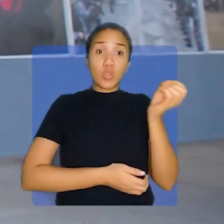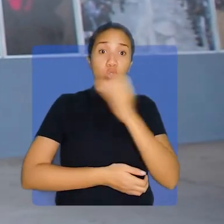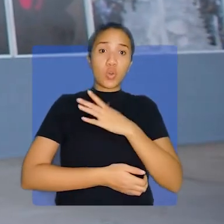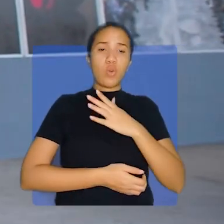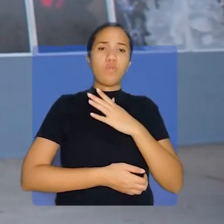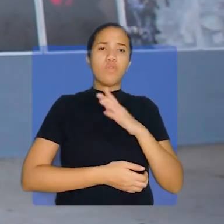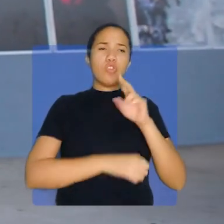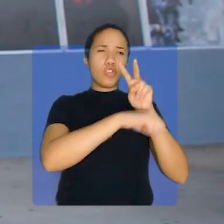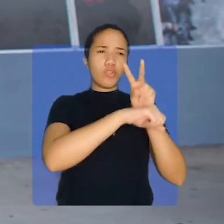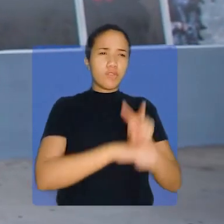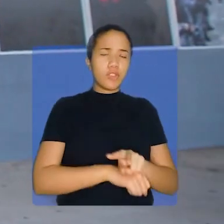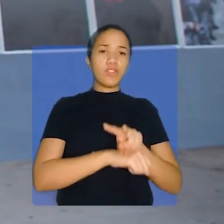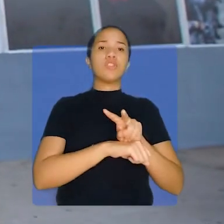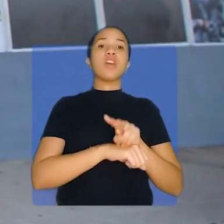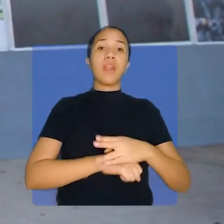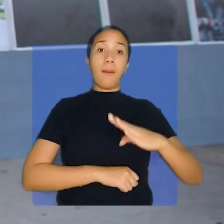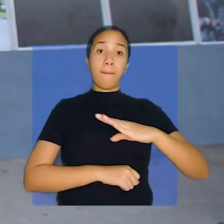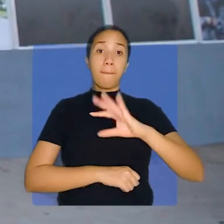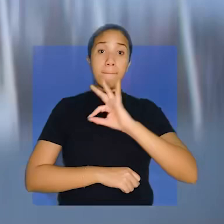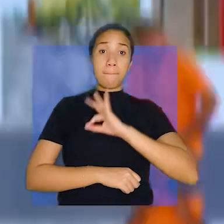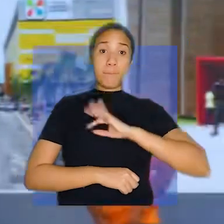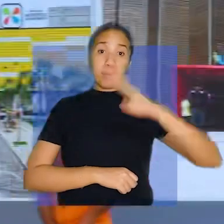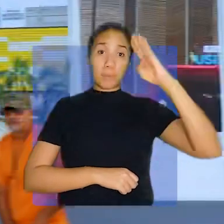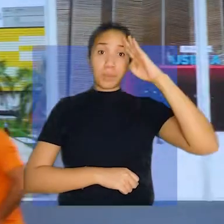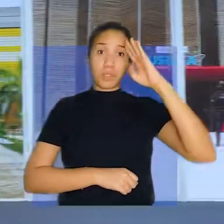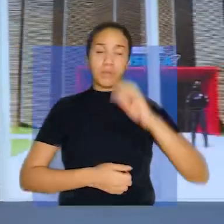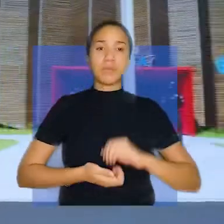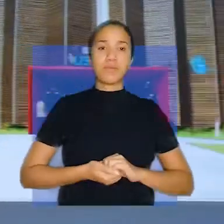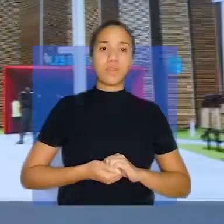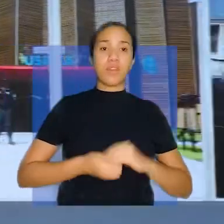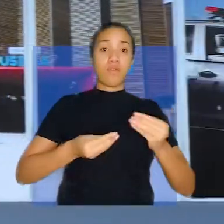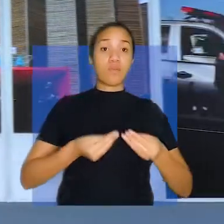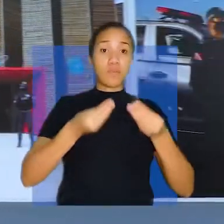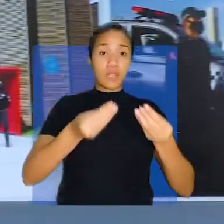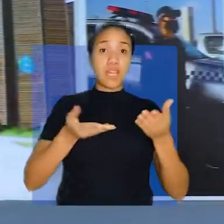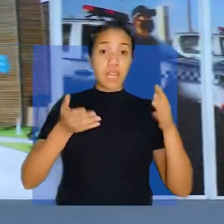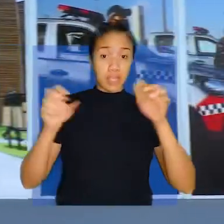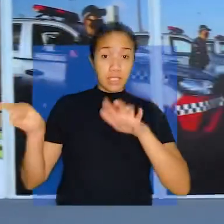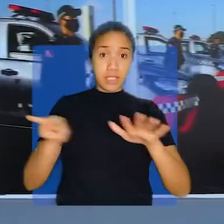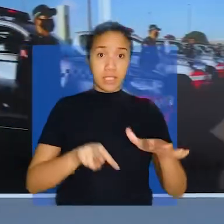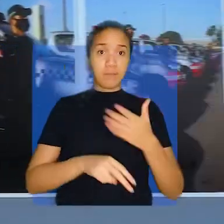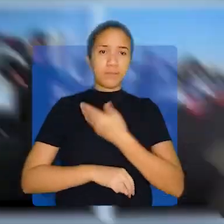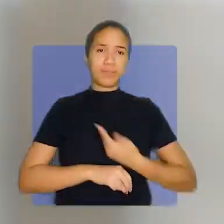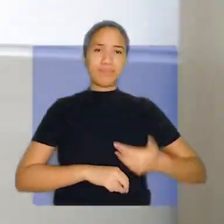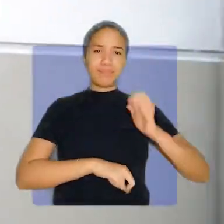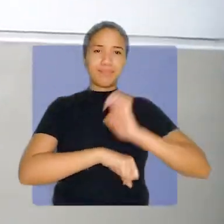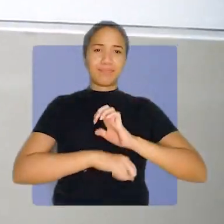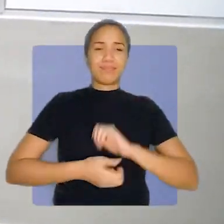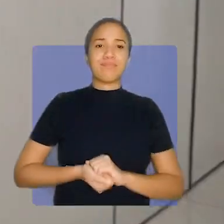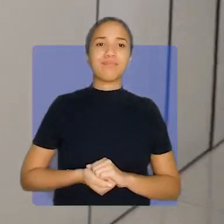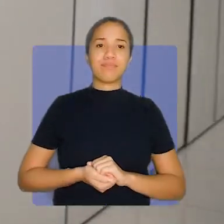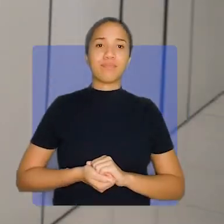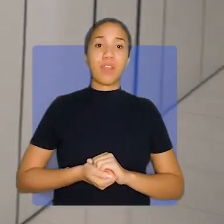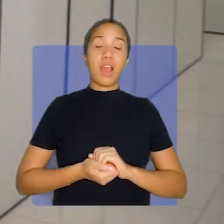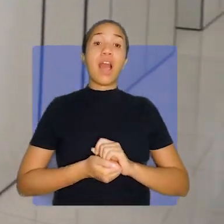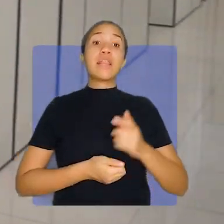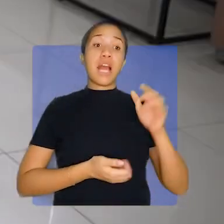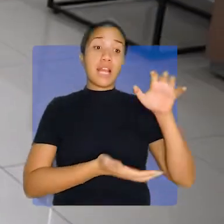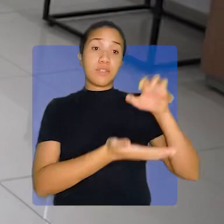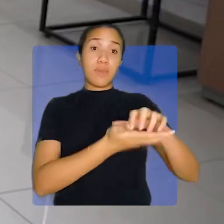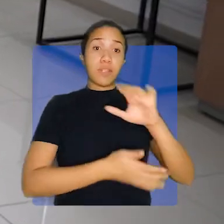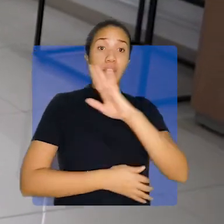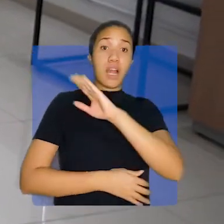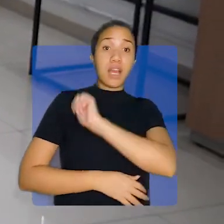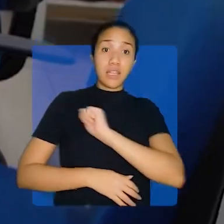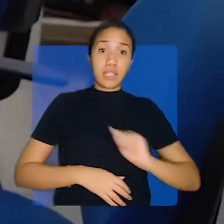Policiamento da Região Metropolitana da Polícia Militar, que foi entregue essa semana pelo governo do Estado. Localizado em Analindeu, um novo